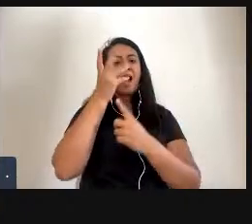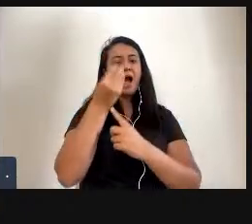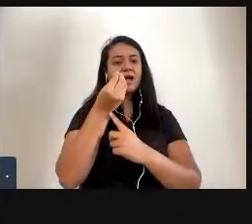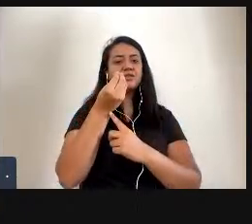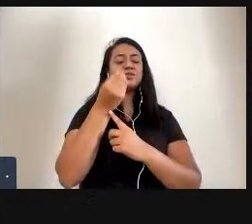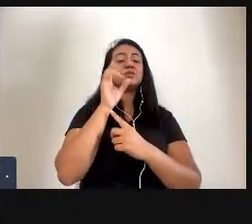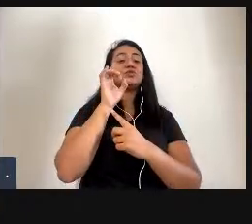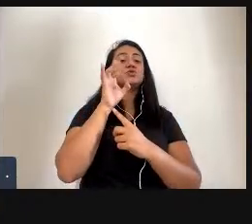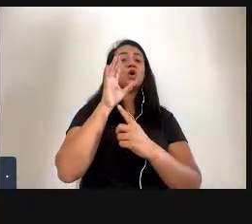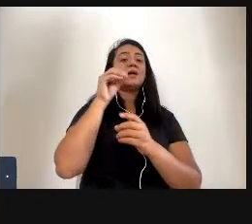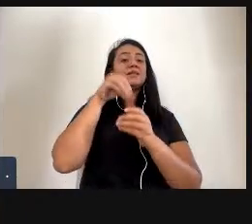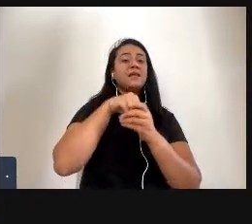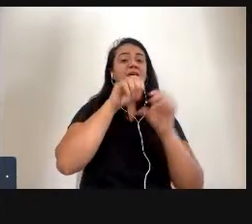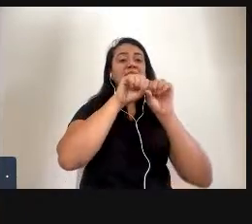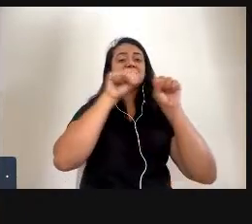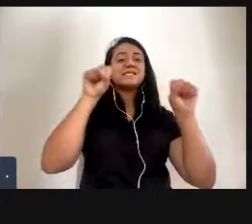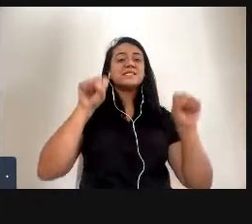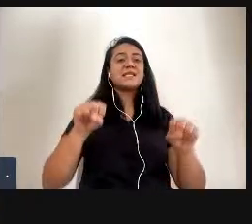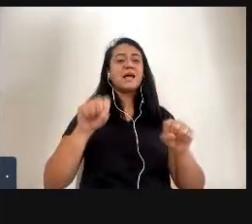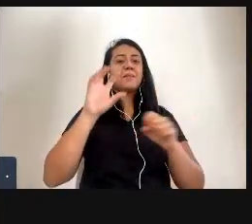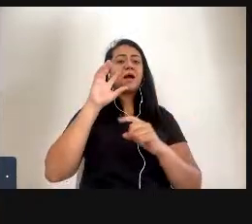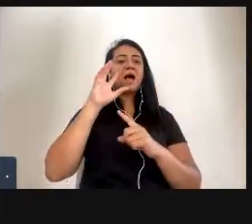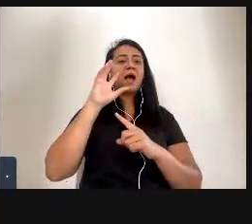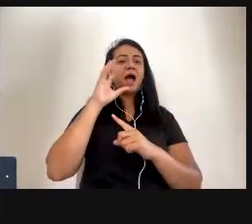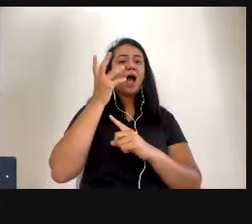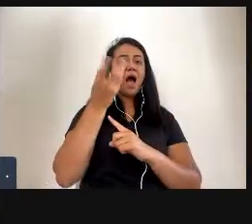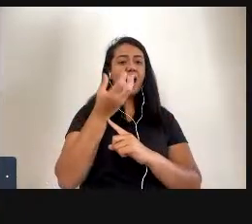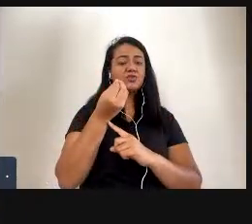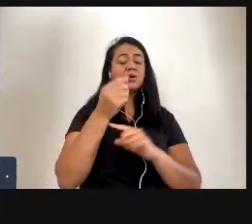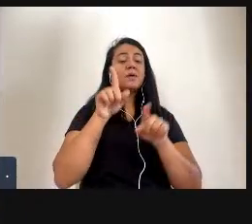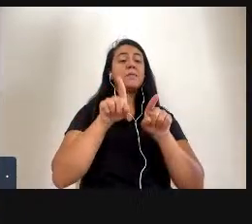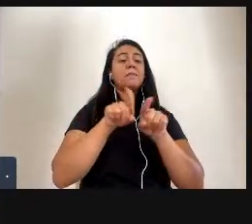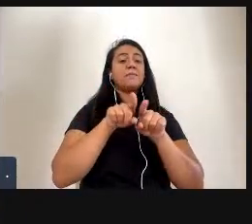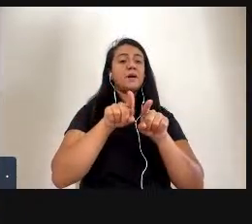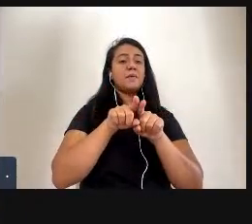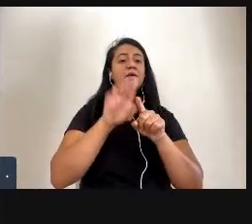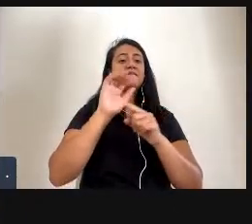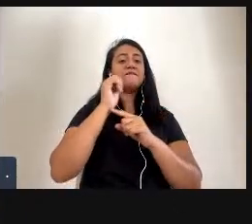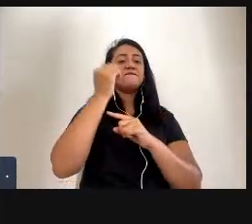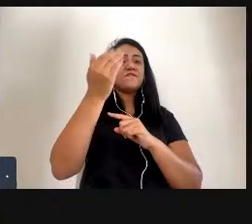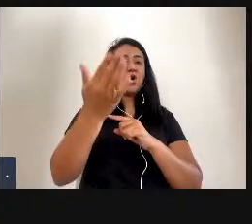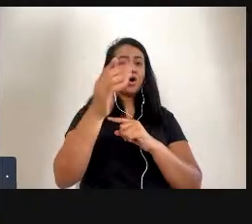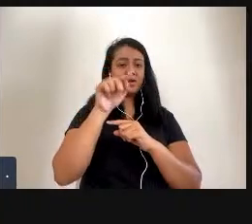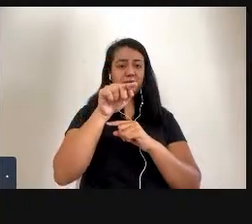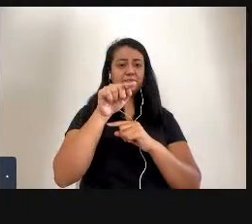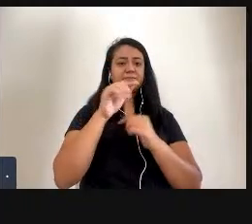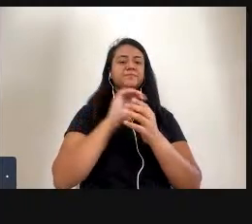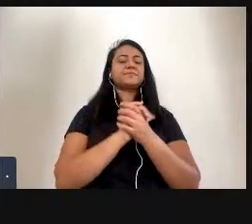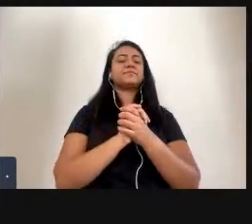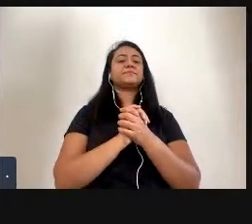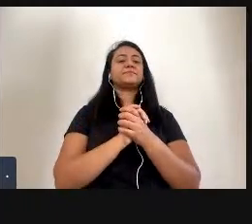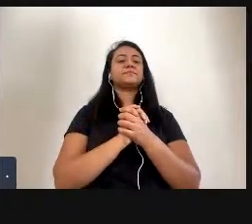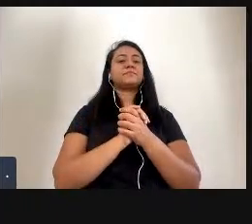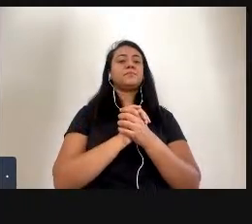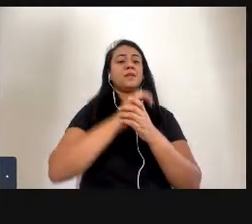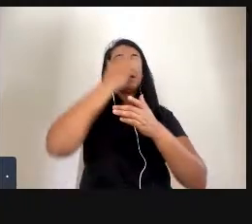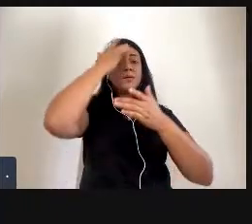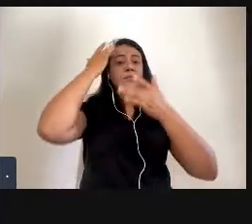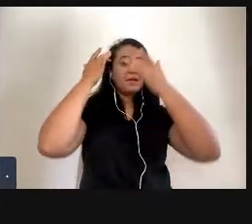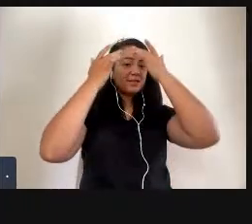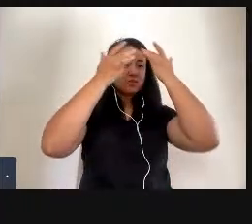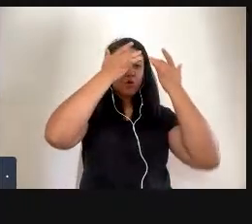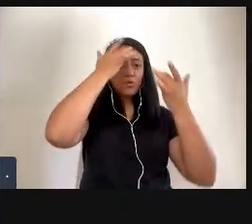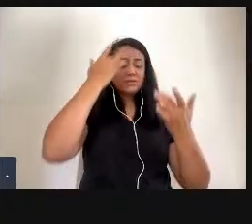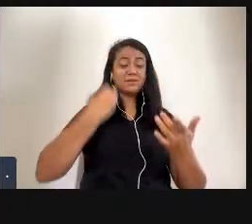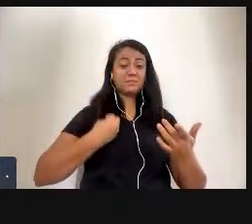sistema artístico, mas fora dele, na realidade em si. Por exemplo, ativistas artísticos tentam mudar as condições de